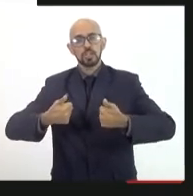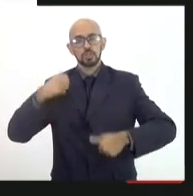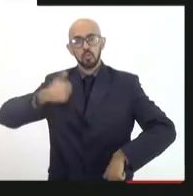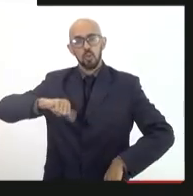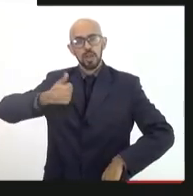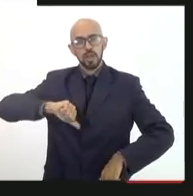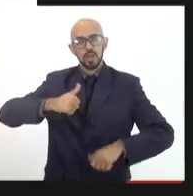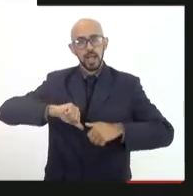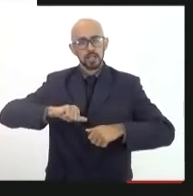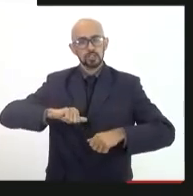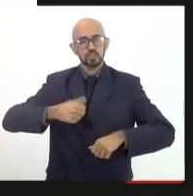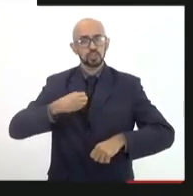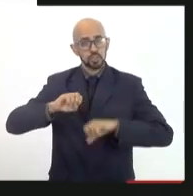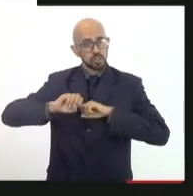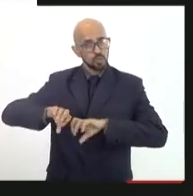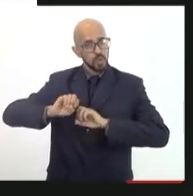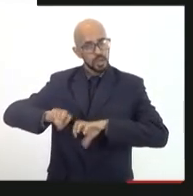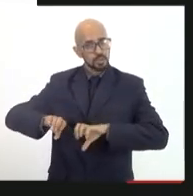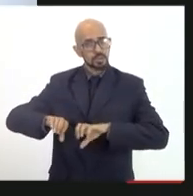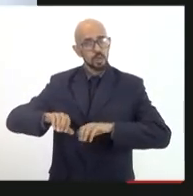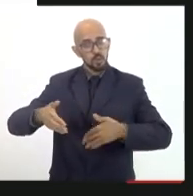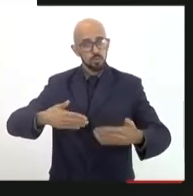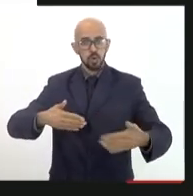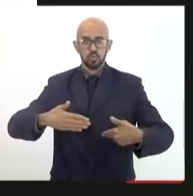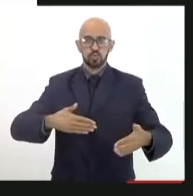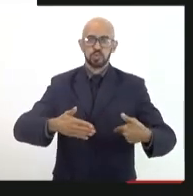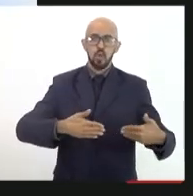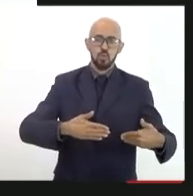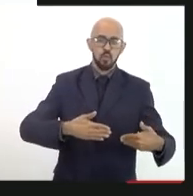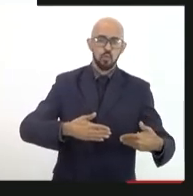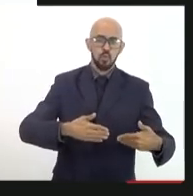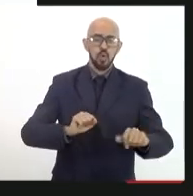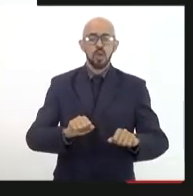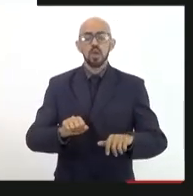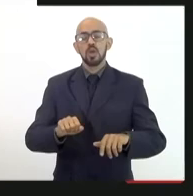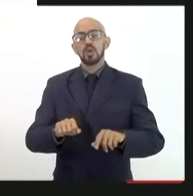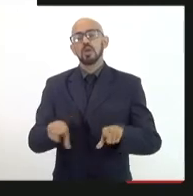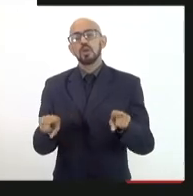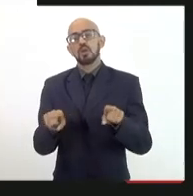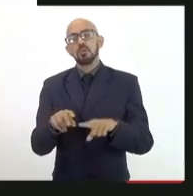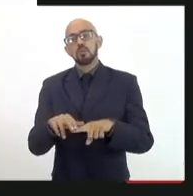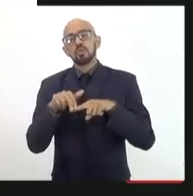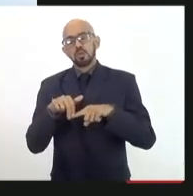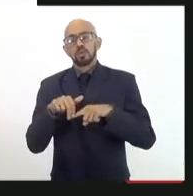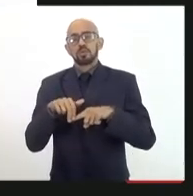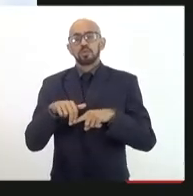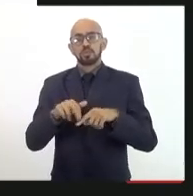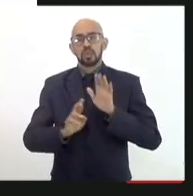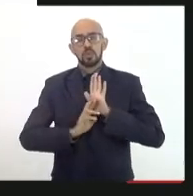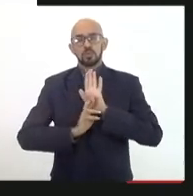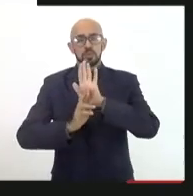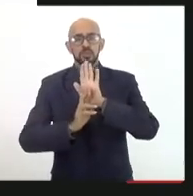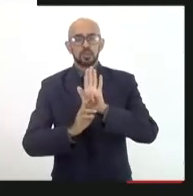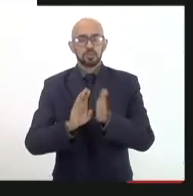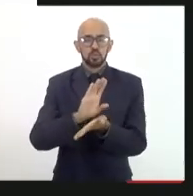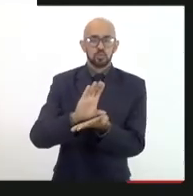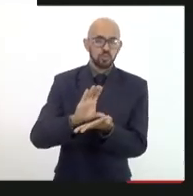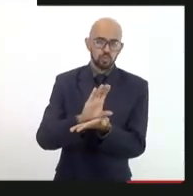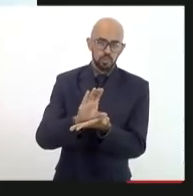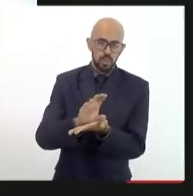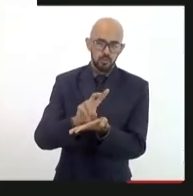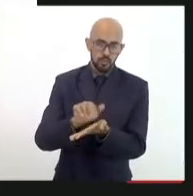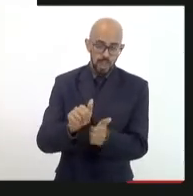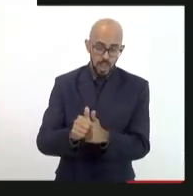na melhoria da qualidade do setor produtivo, e portanto na representação do conselho que vai acompanhar